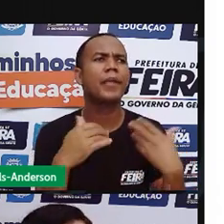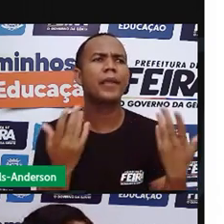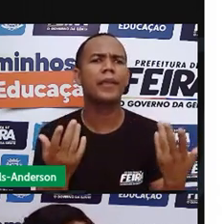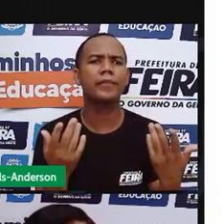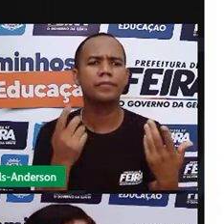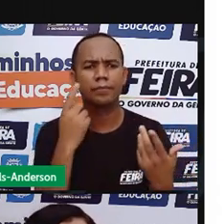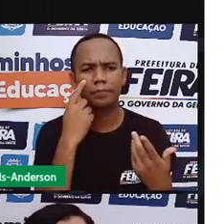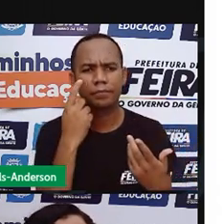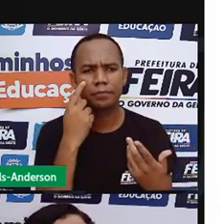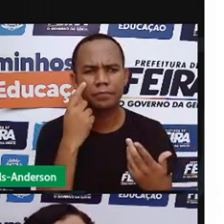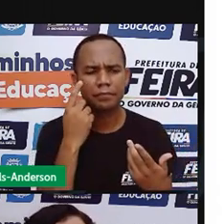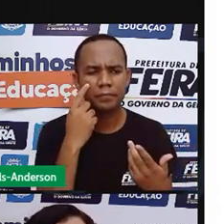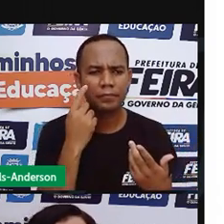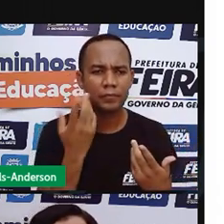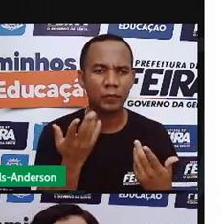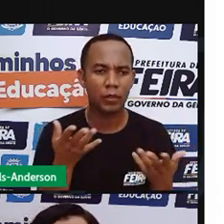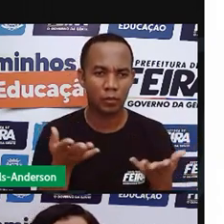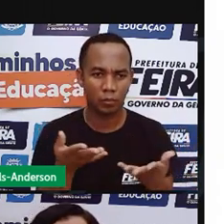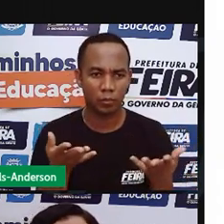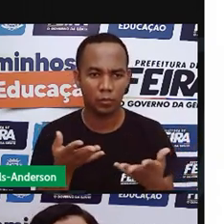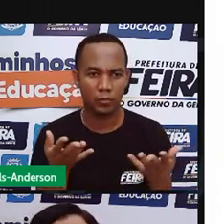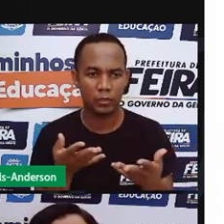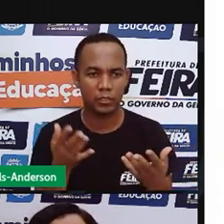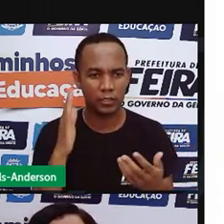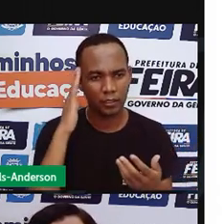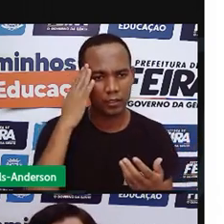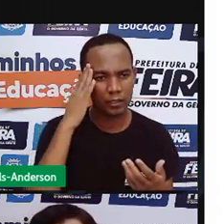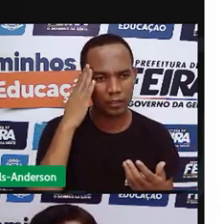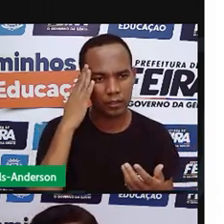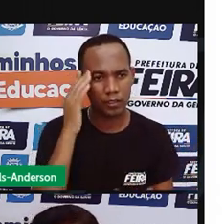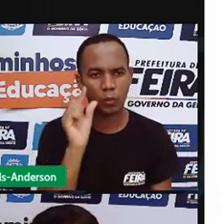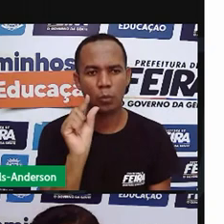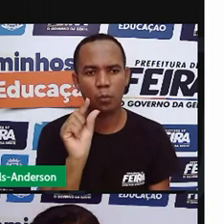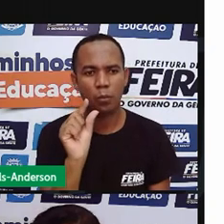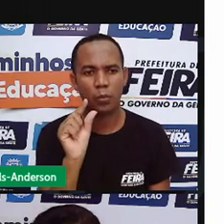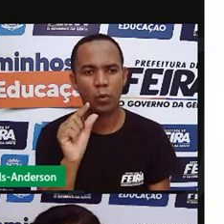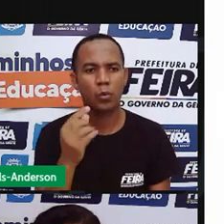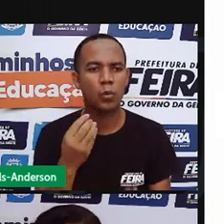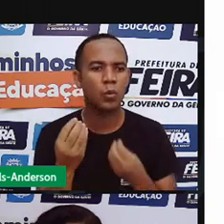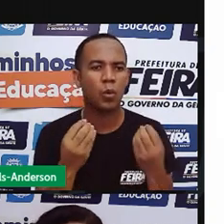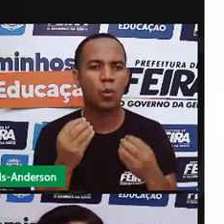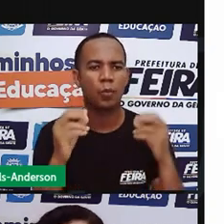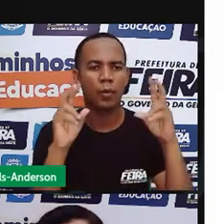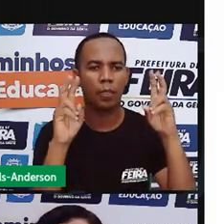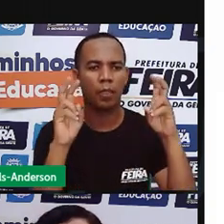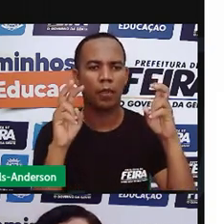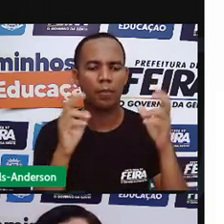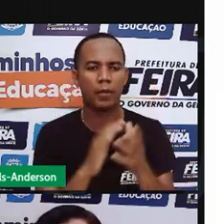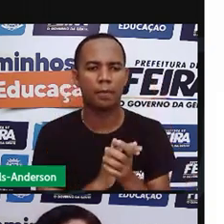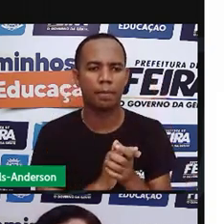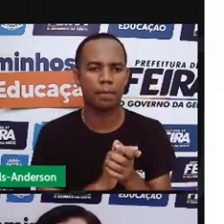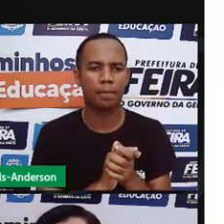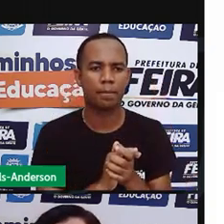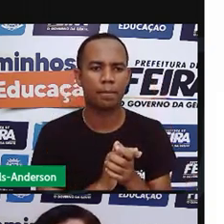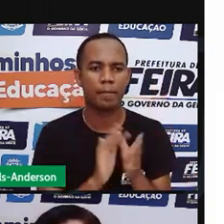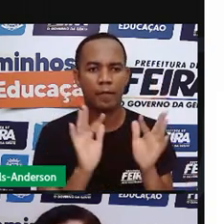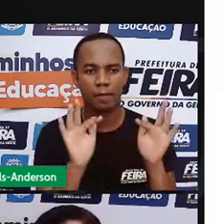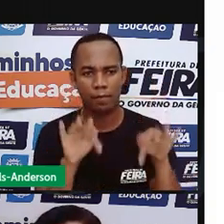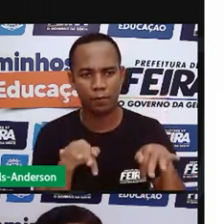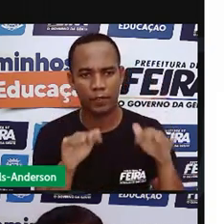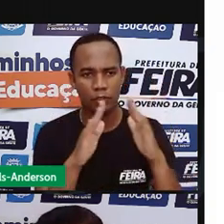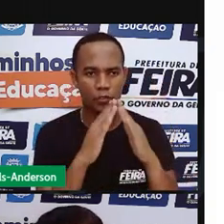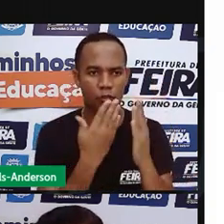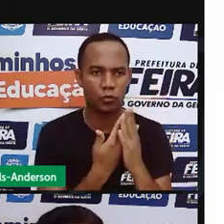por cima. Hoje, nós vamos entender um pouco mais sobre esse assunto. A nossa última aula foi